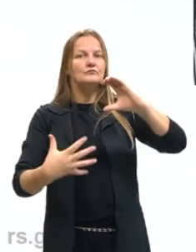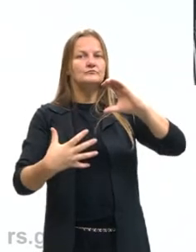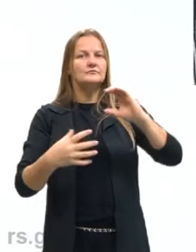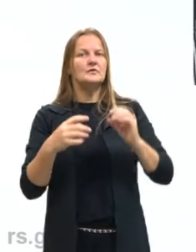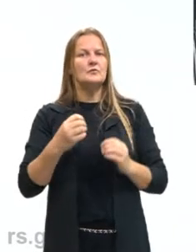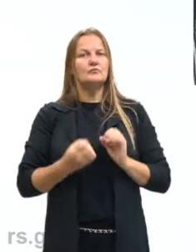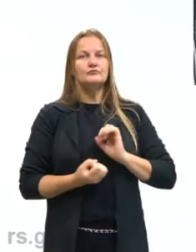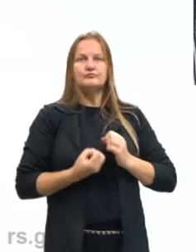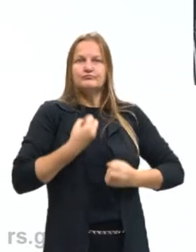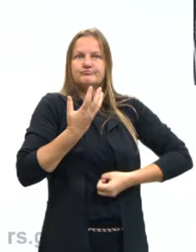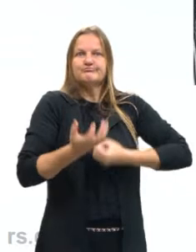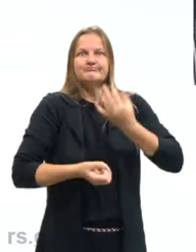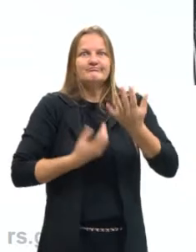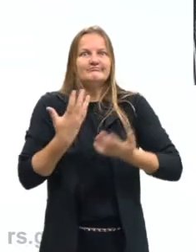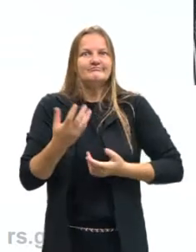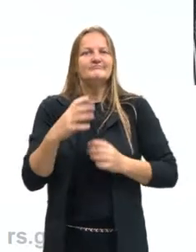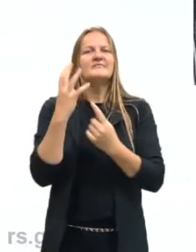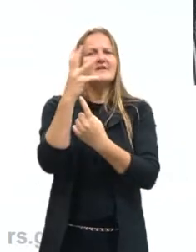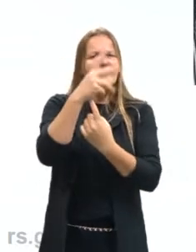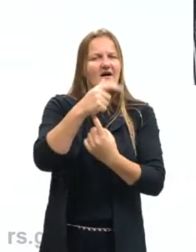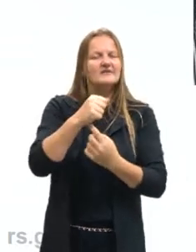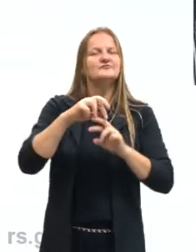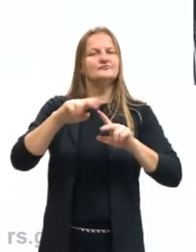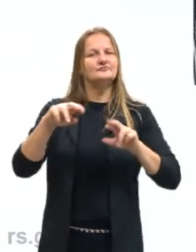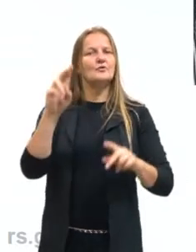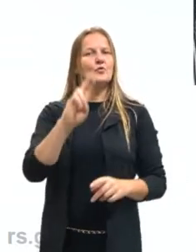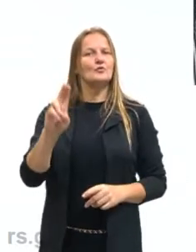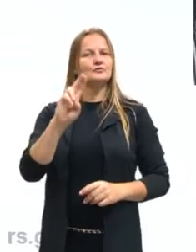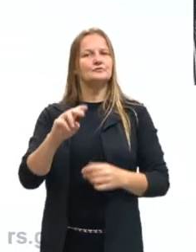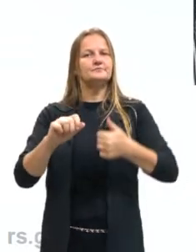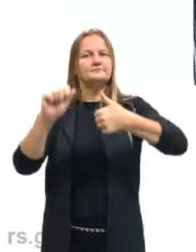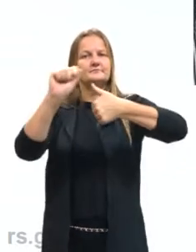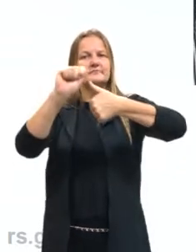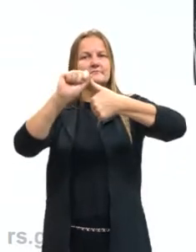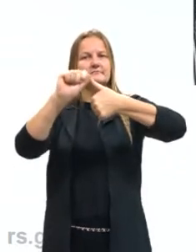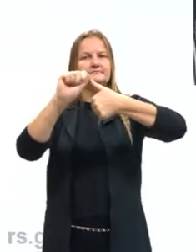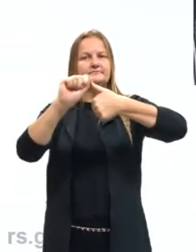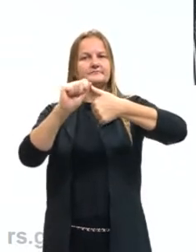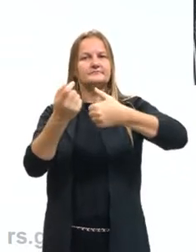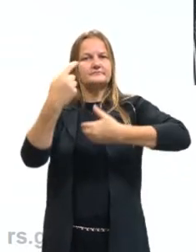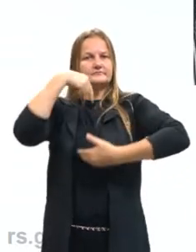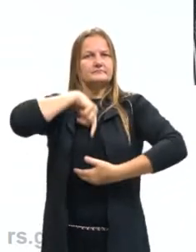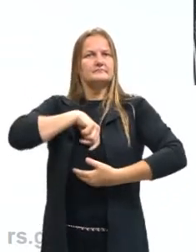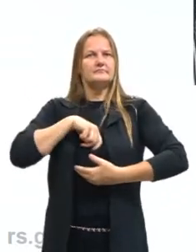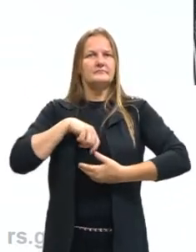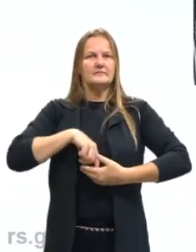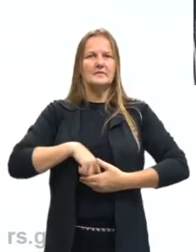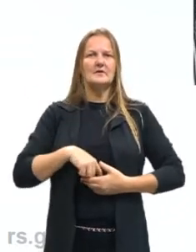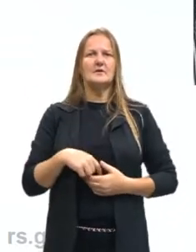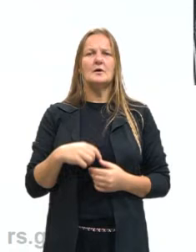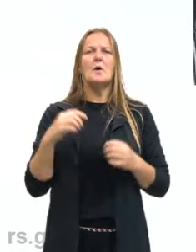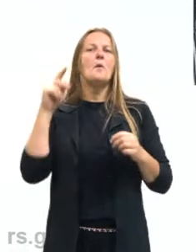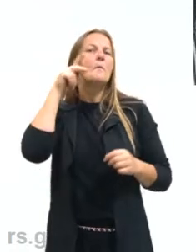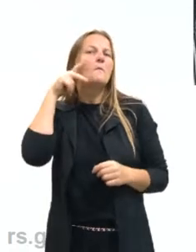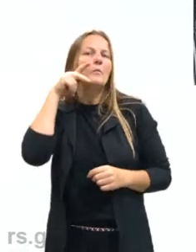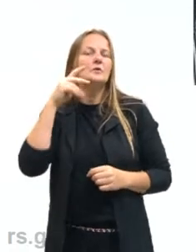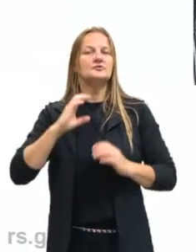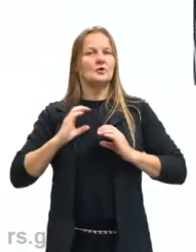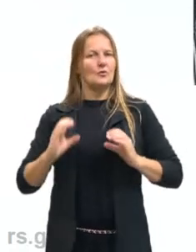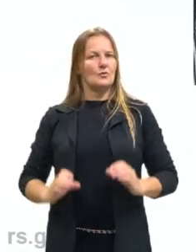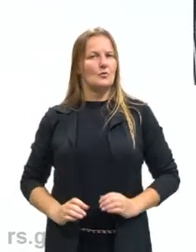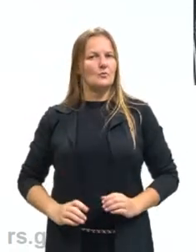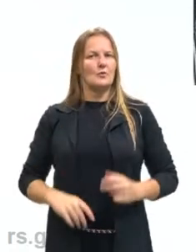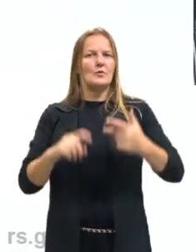manifestação artística, o uso. A. Da intimidade, da política e do corpo.